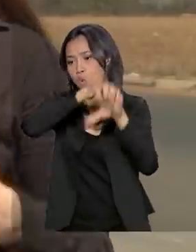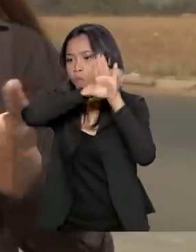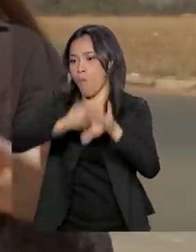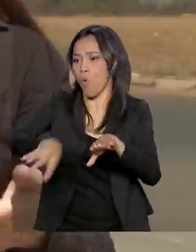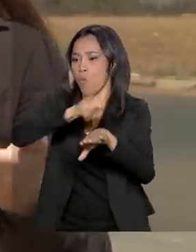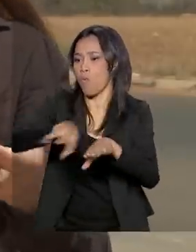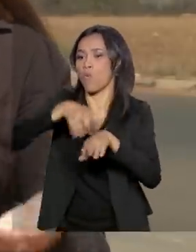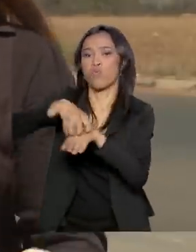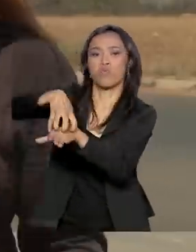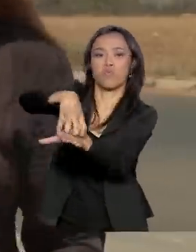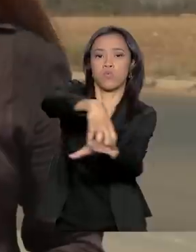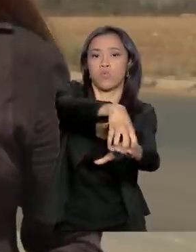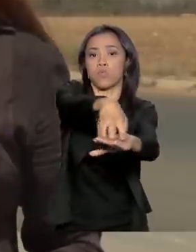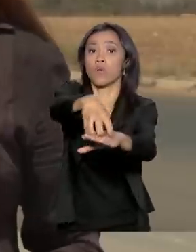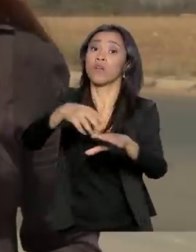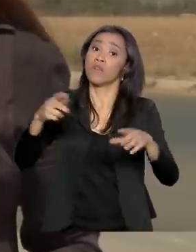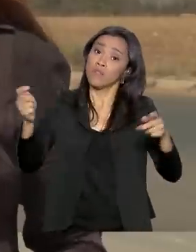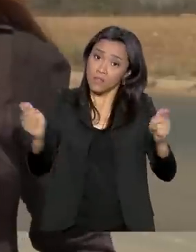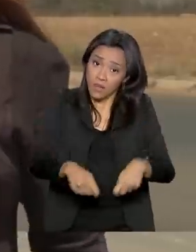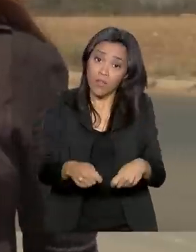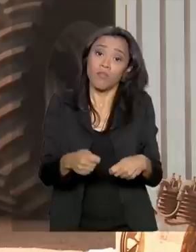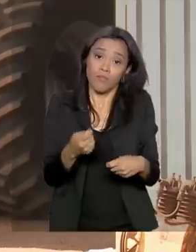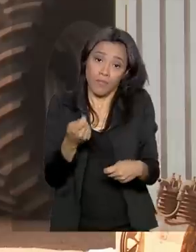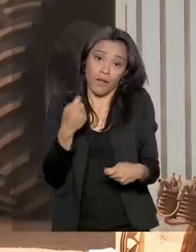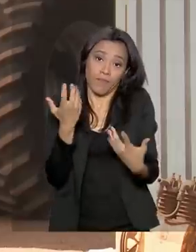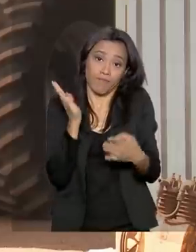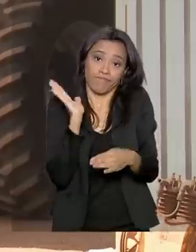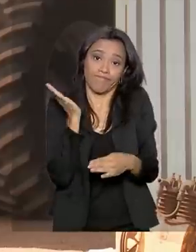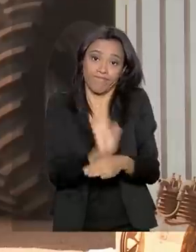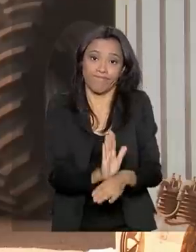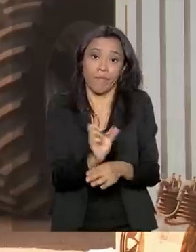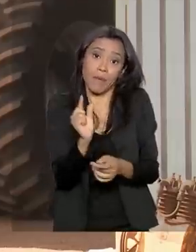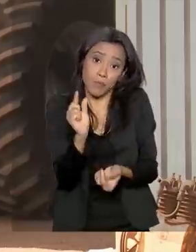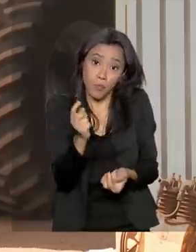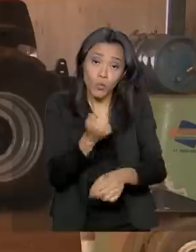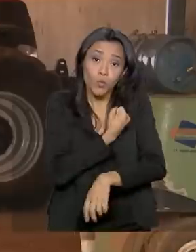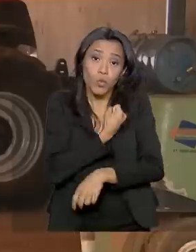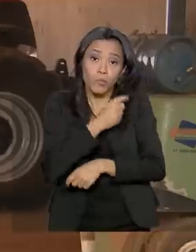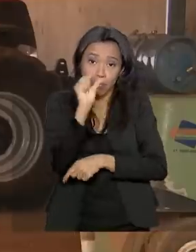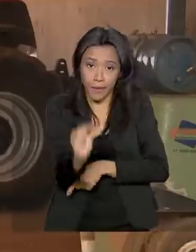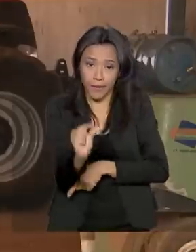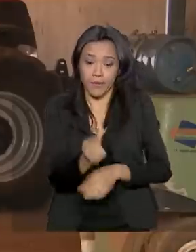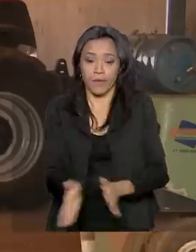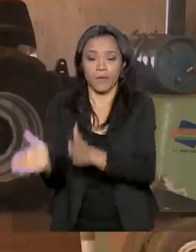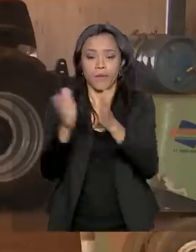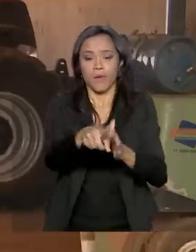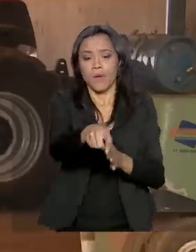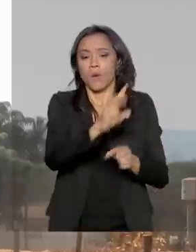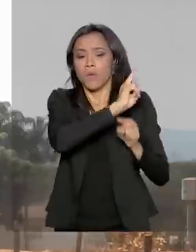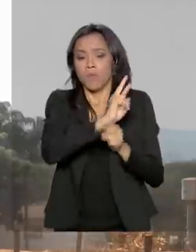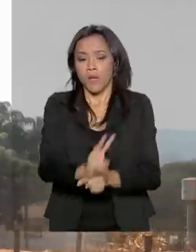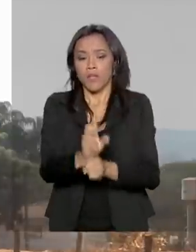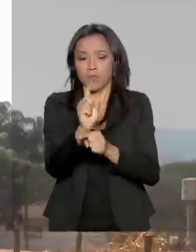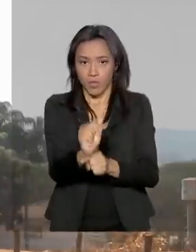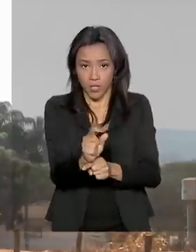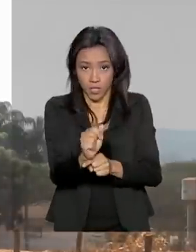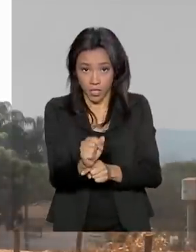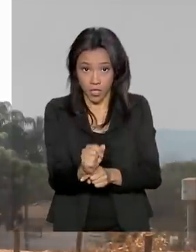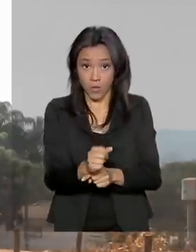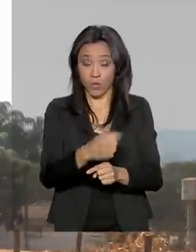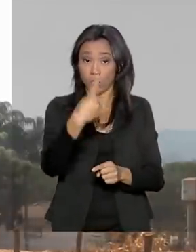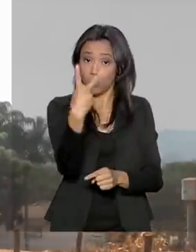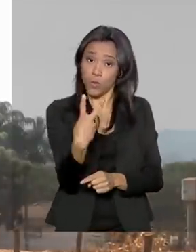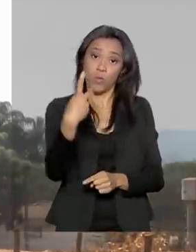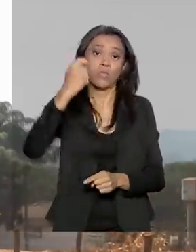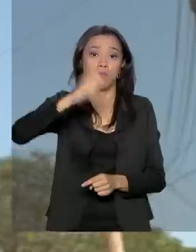atender um número maior de pequenos produtores. O valor das contratações das operações de crédito rural nos dois primeiros